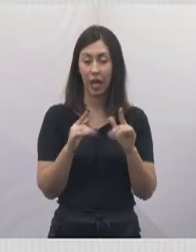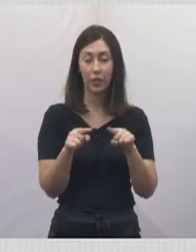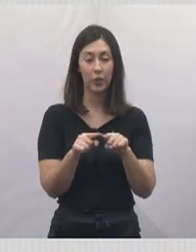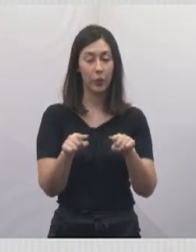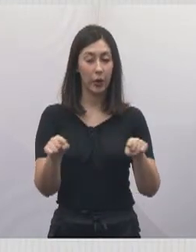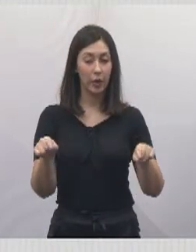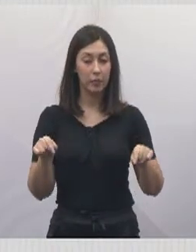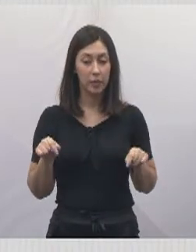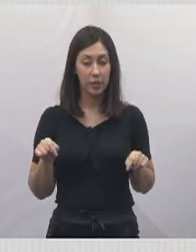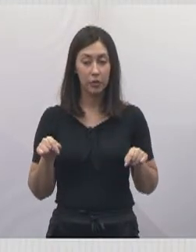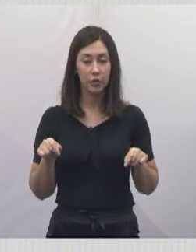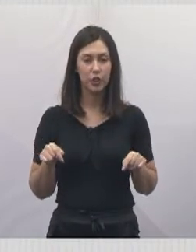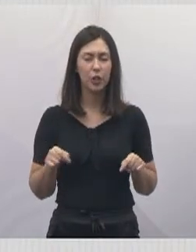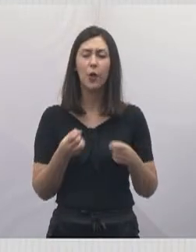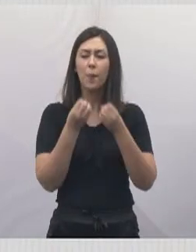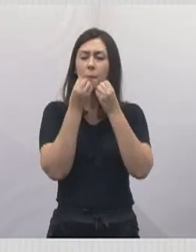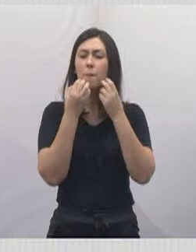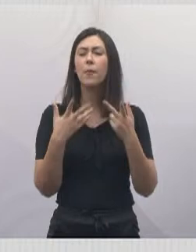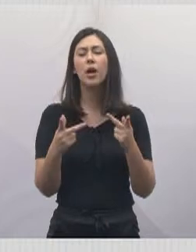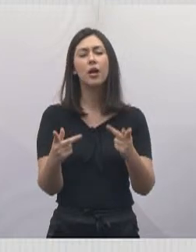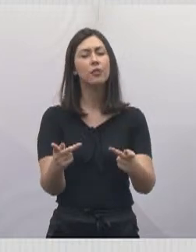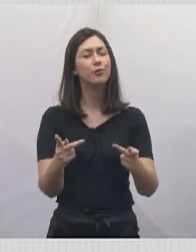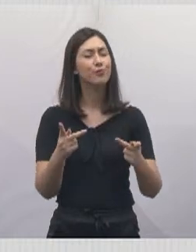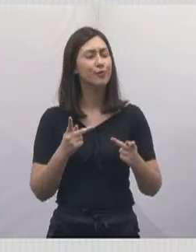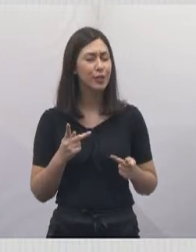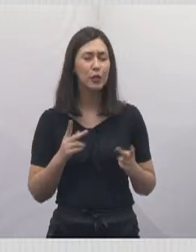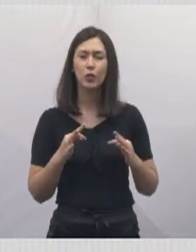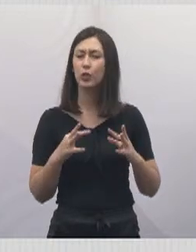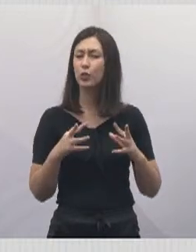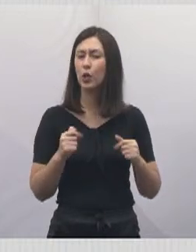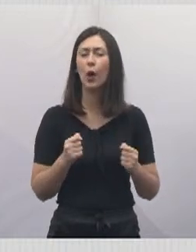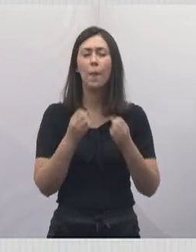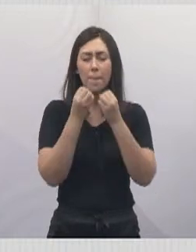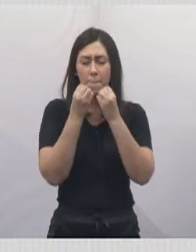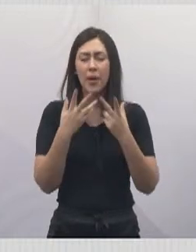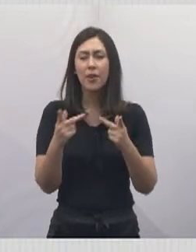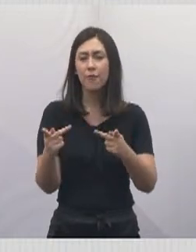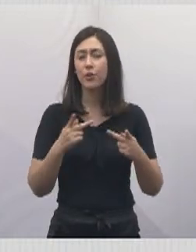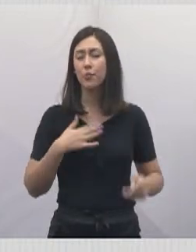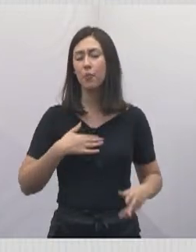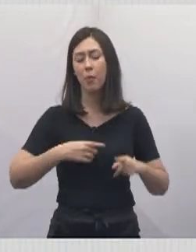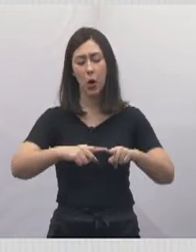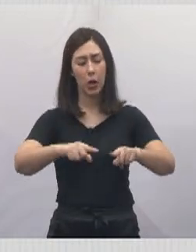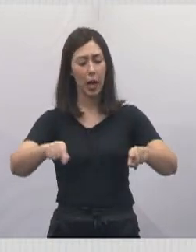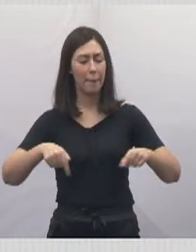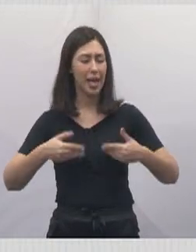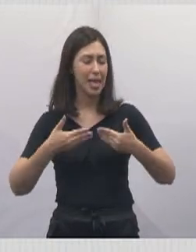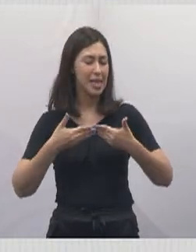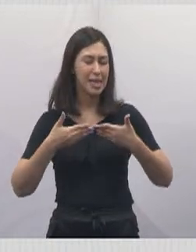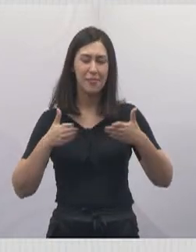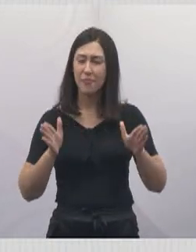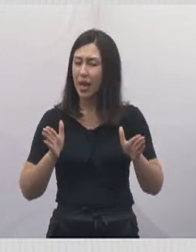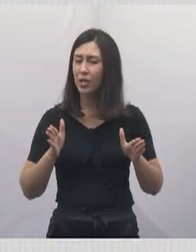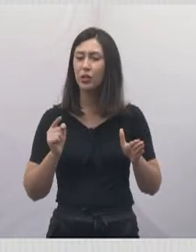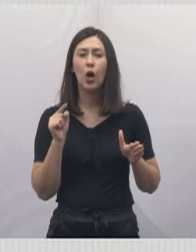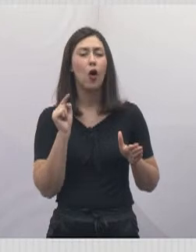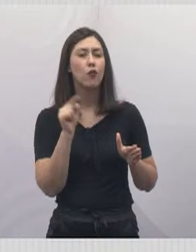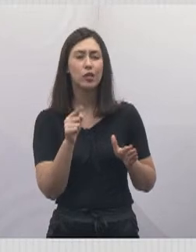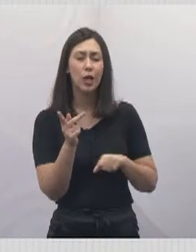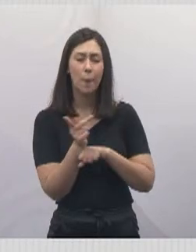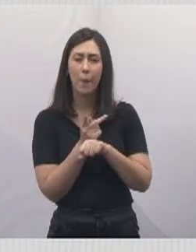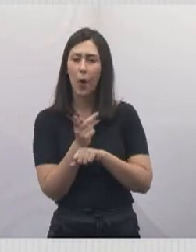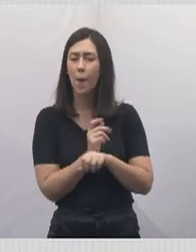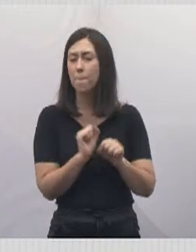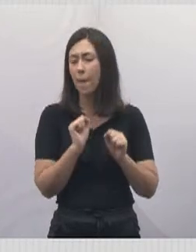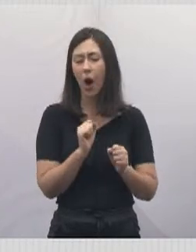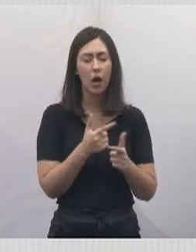gabinete. Sejam bem-vindos a esta casa, sejam bem-vindos ao meu gabinete. O meu gabinete é aberto a você, a você que nos procura, mande